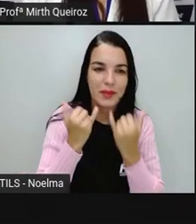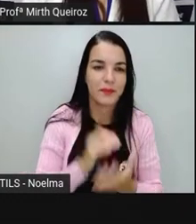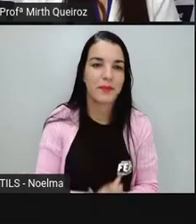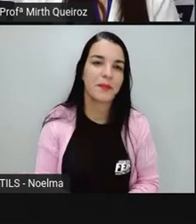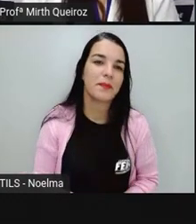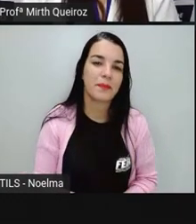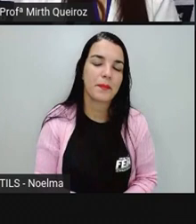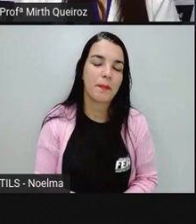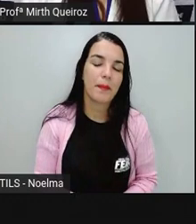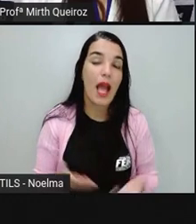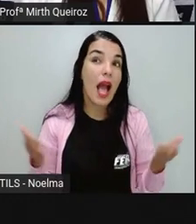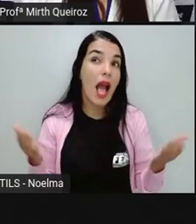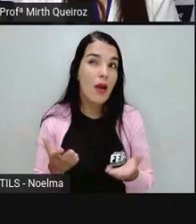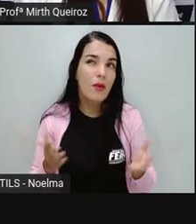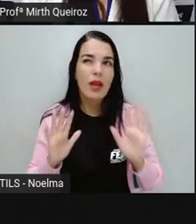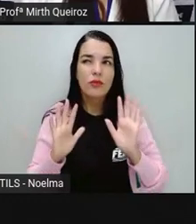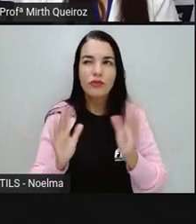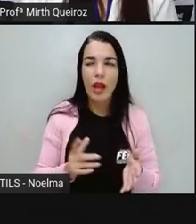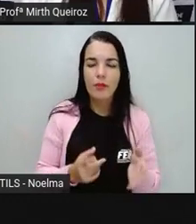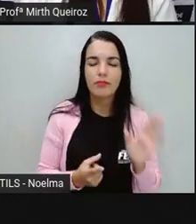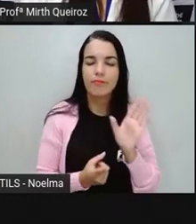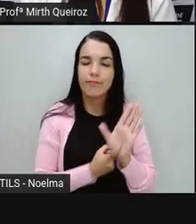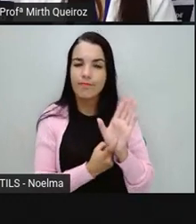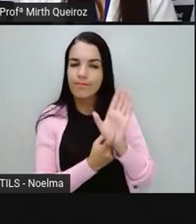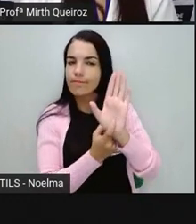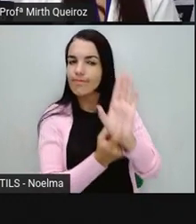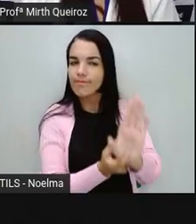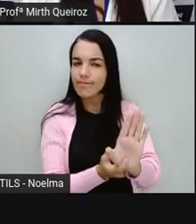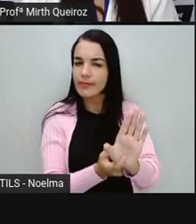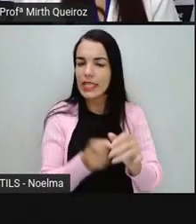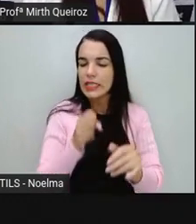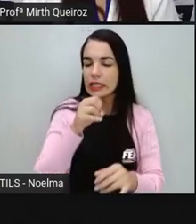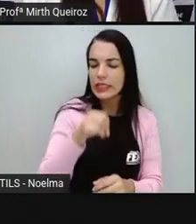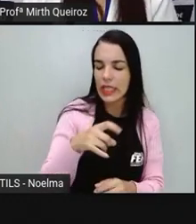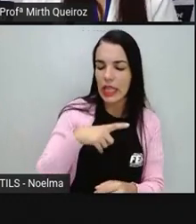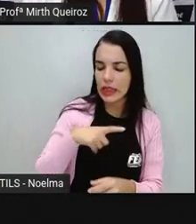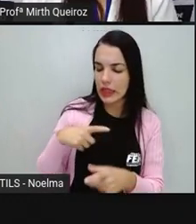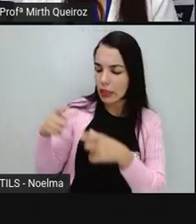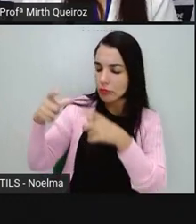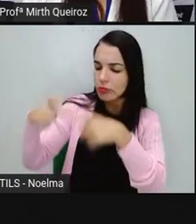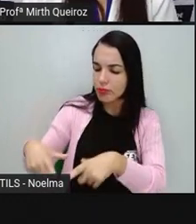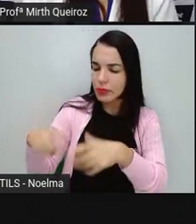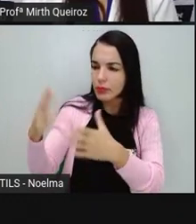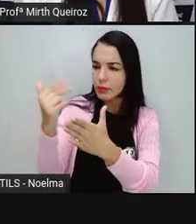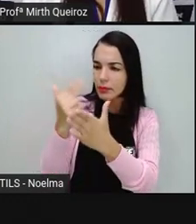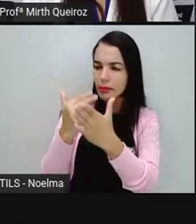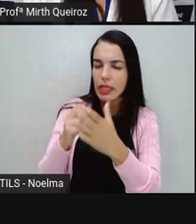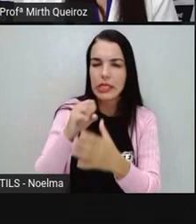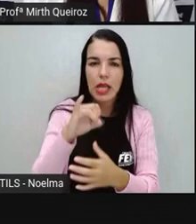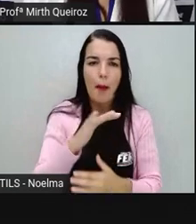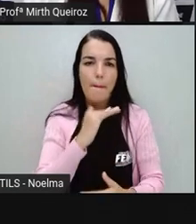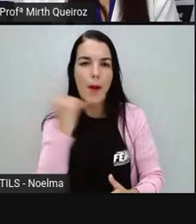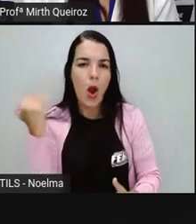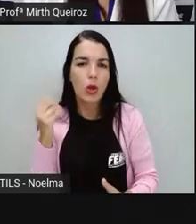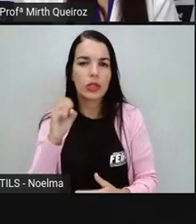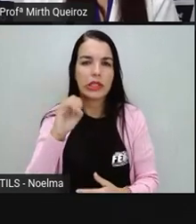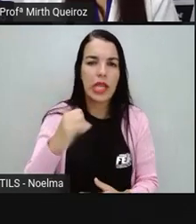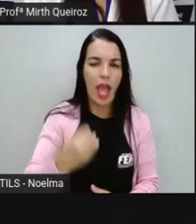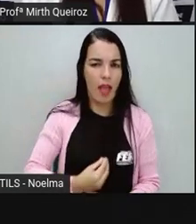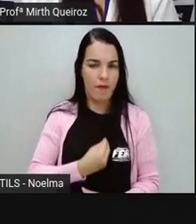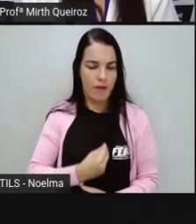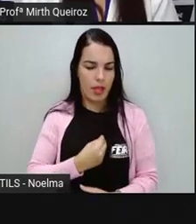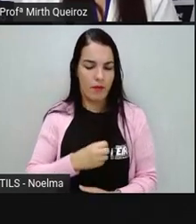Identificamos os elementos ali presentes. Se estão vivos, se estão mortos, se estão estáticos, parados. Ou se eles se